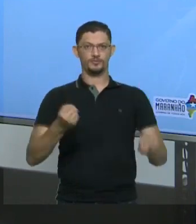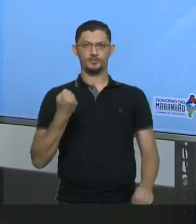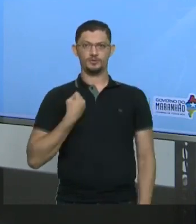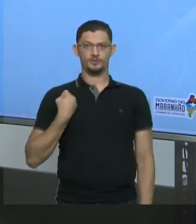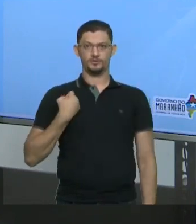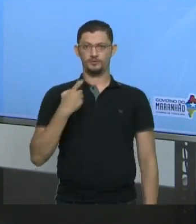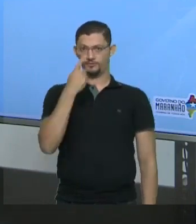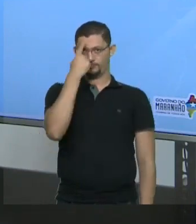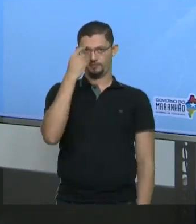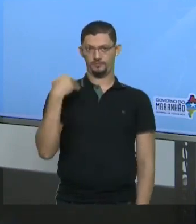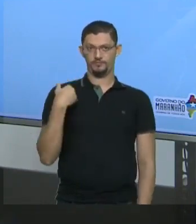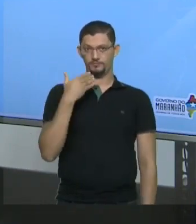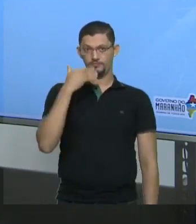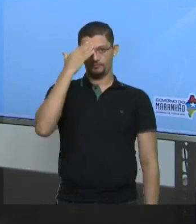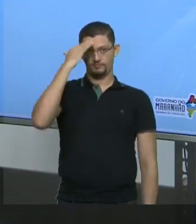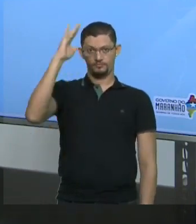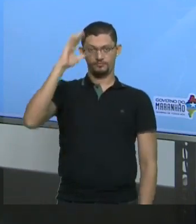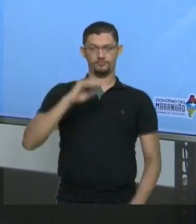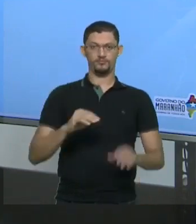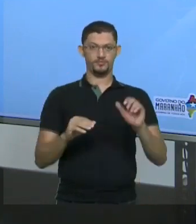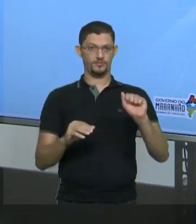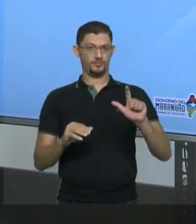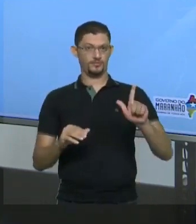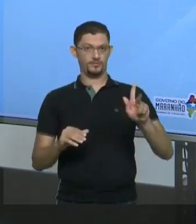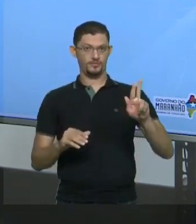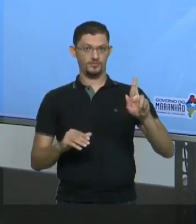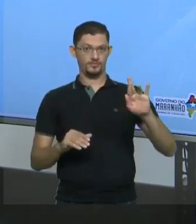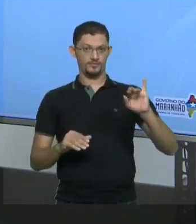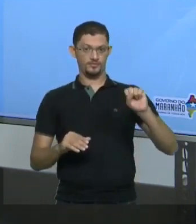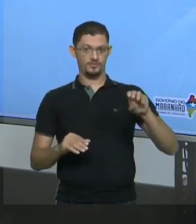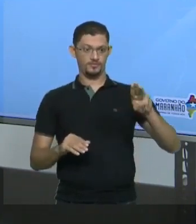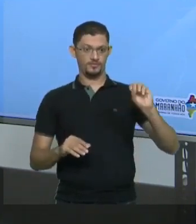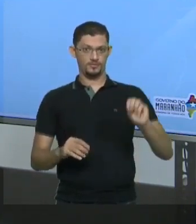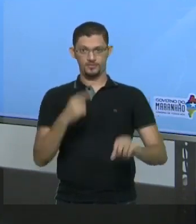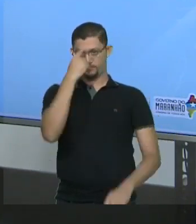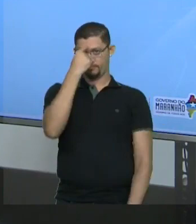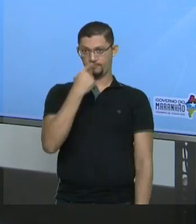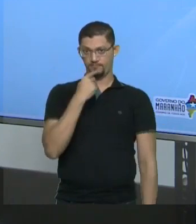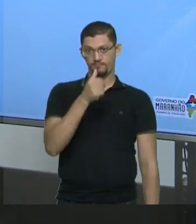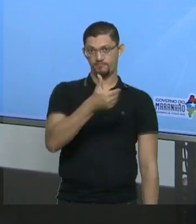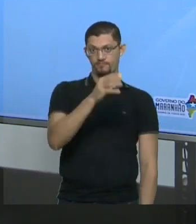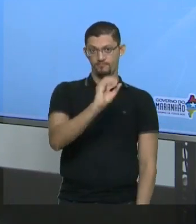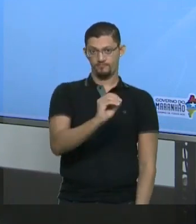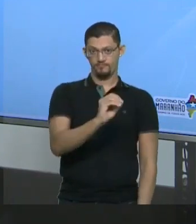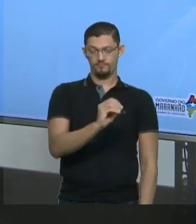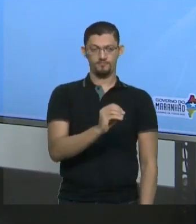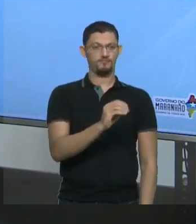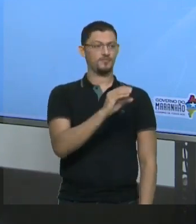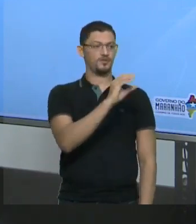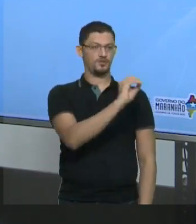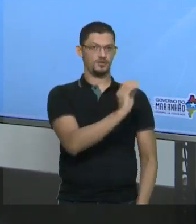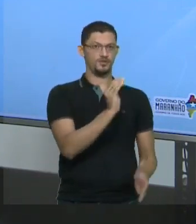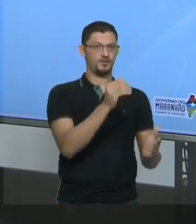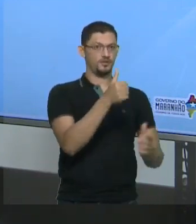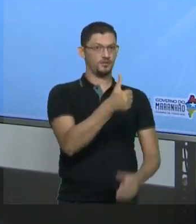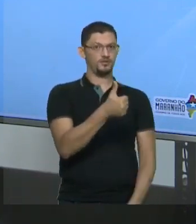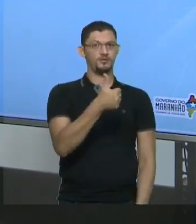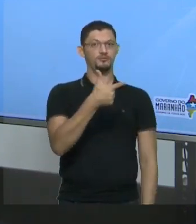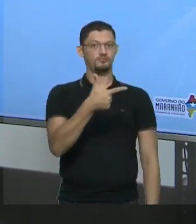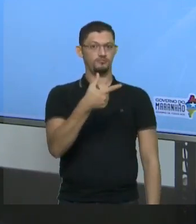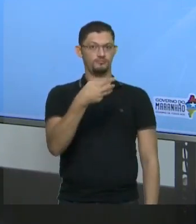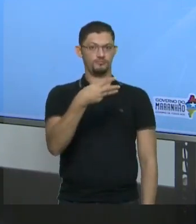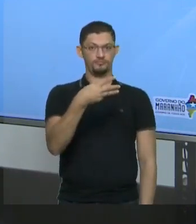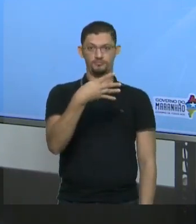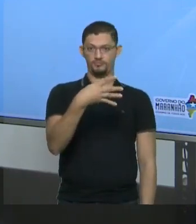indo-arábico. Algarismos são símbolos. Tenho quantos? 10. 0, 1, 2, 3,